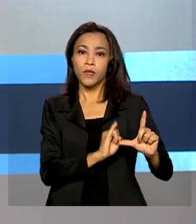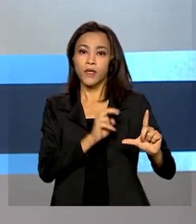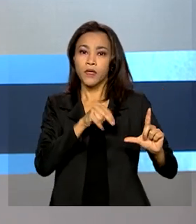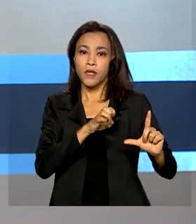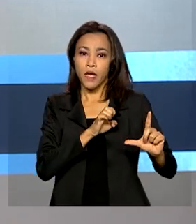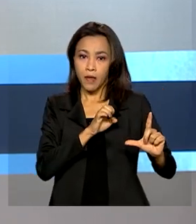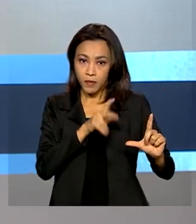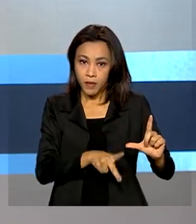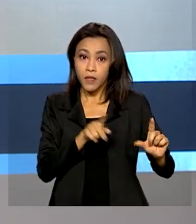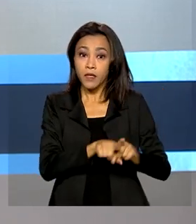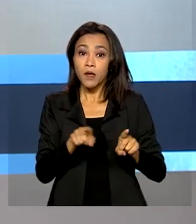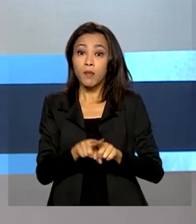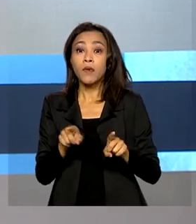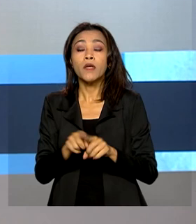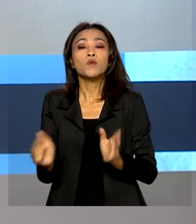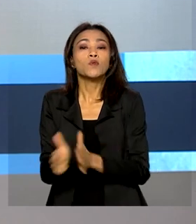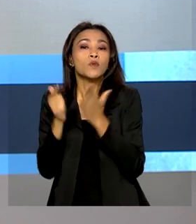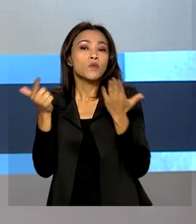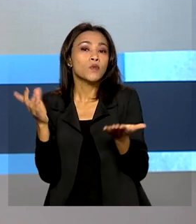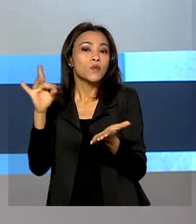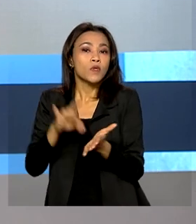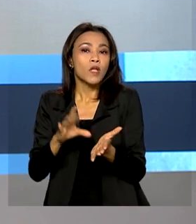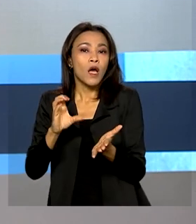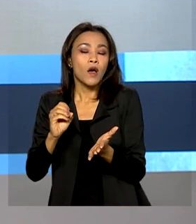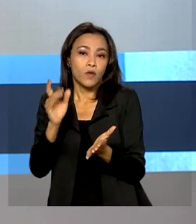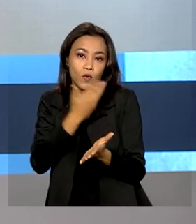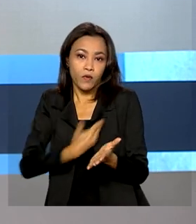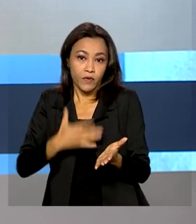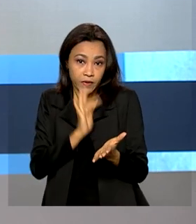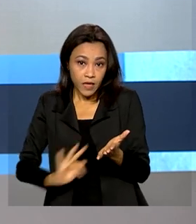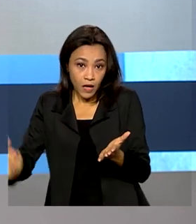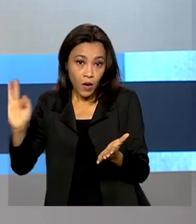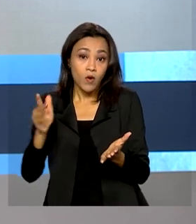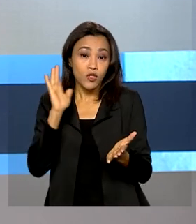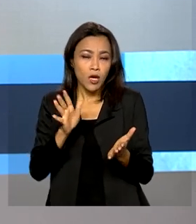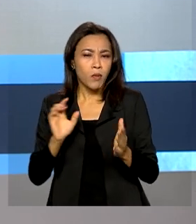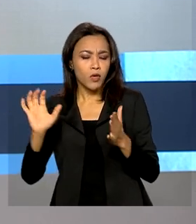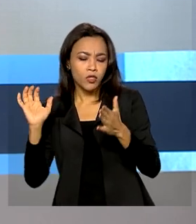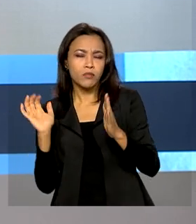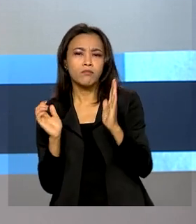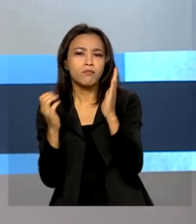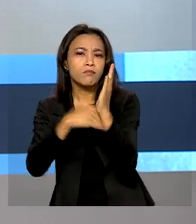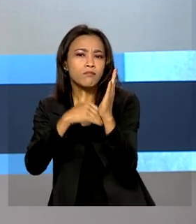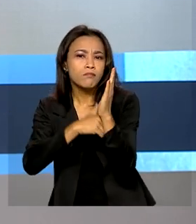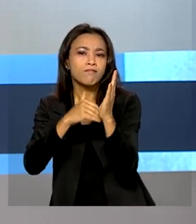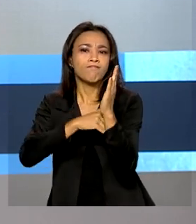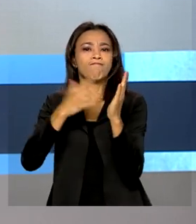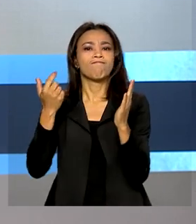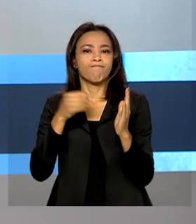da União. Já as notas individuais poderão ser acessadas com login e senha pelos próprios candidatos.